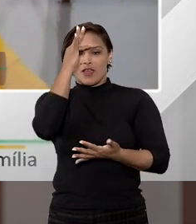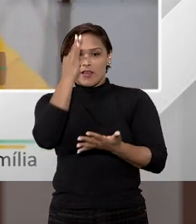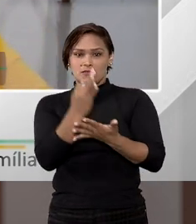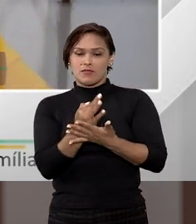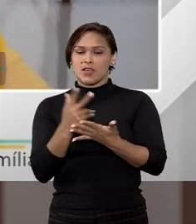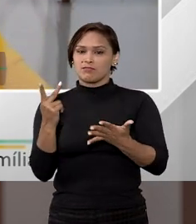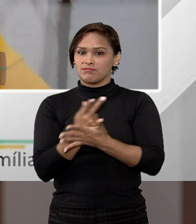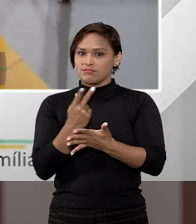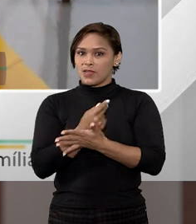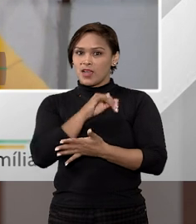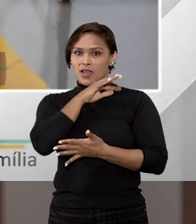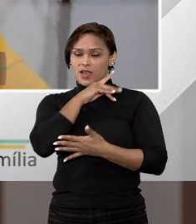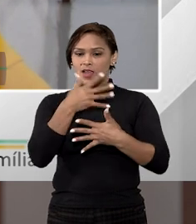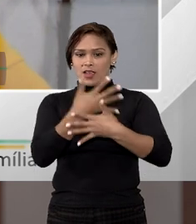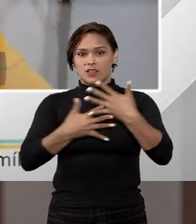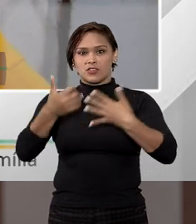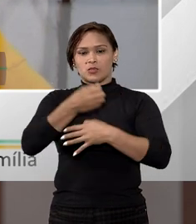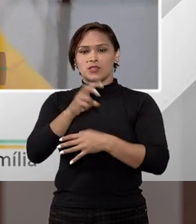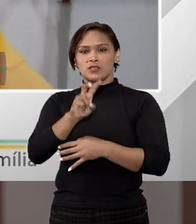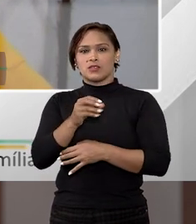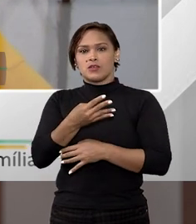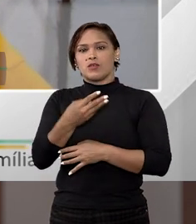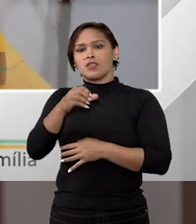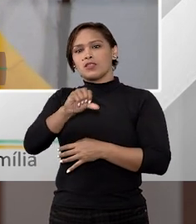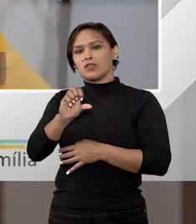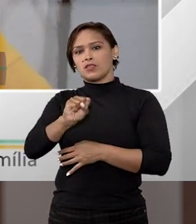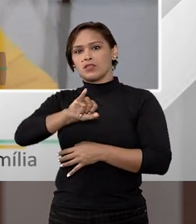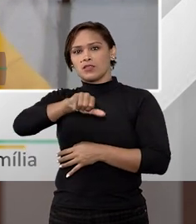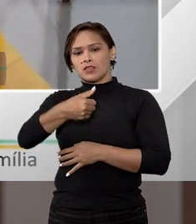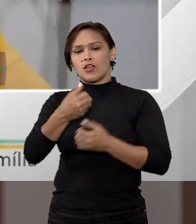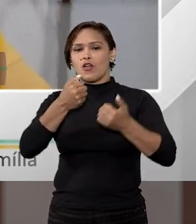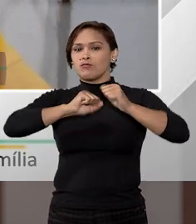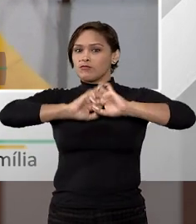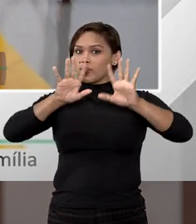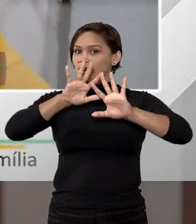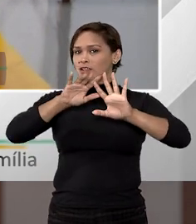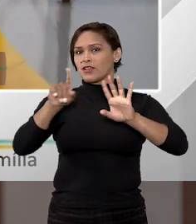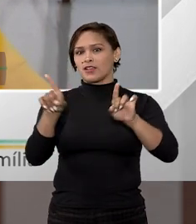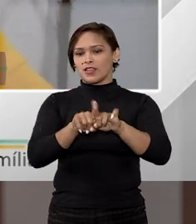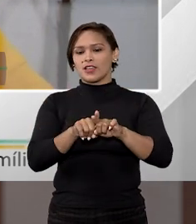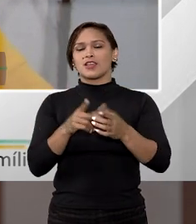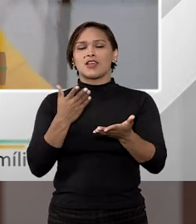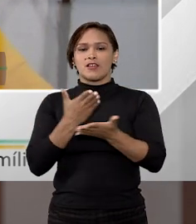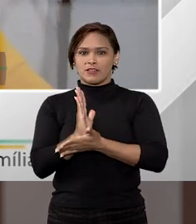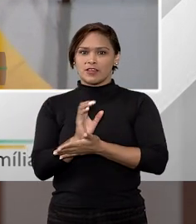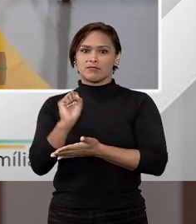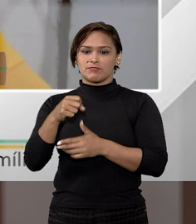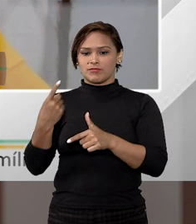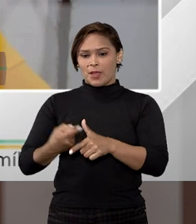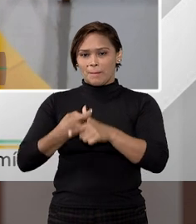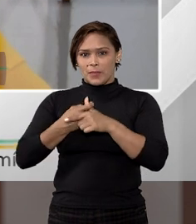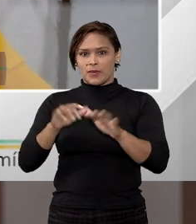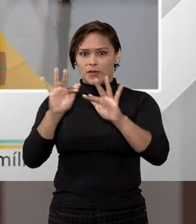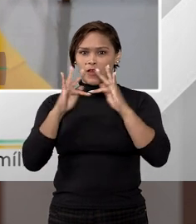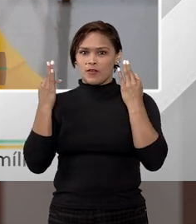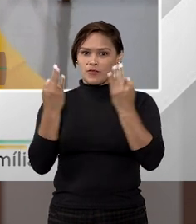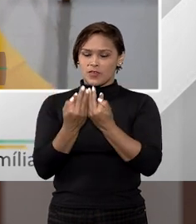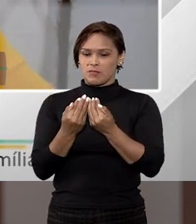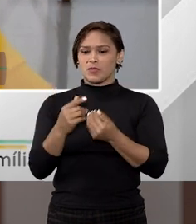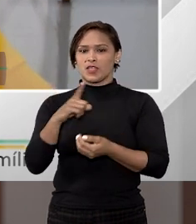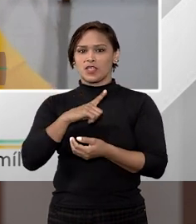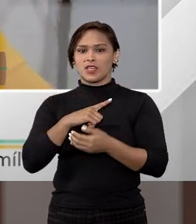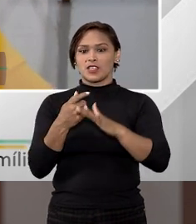fé. Nesse sentido, a súmula 549 do STJ fala claramente para nós que é válida sim a penhora de bem de família